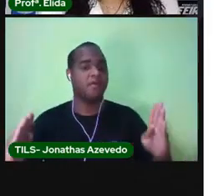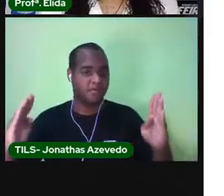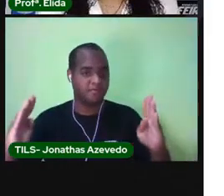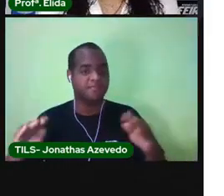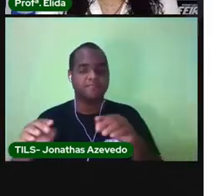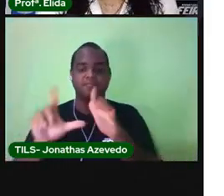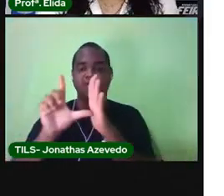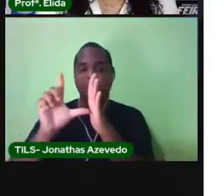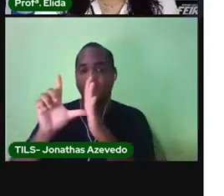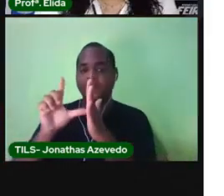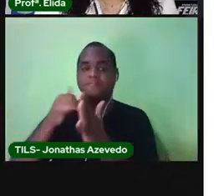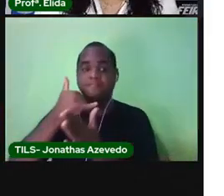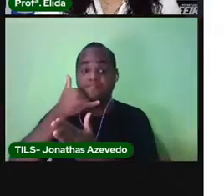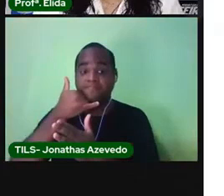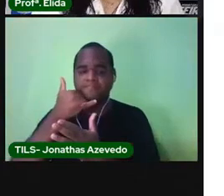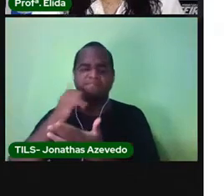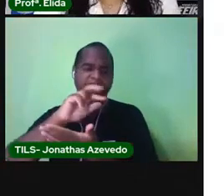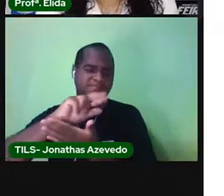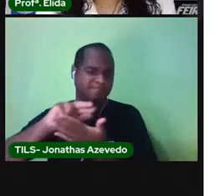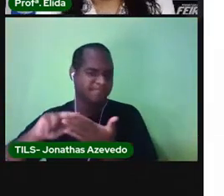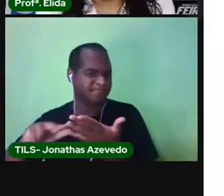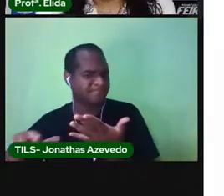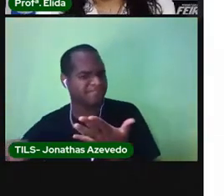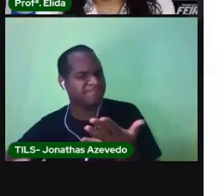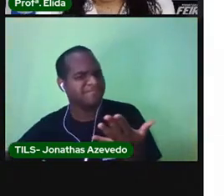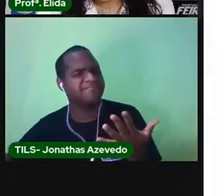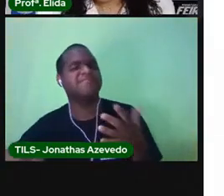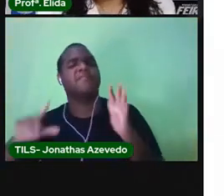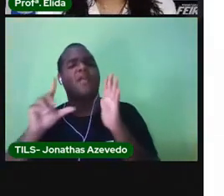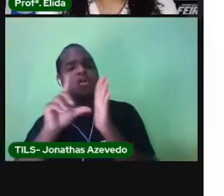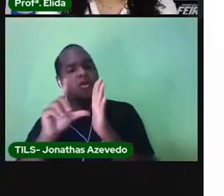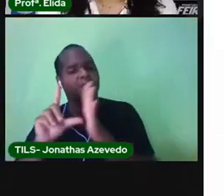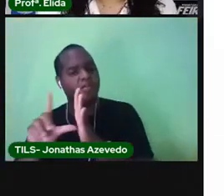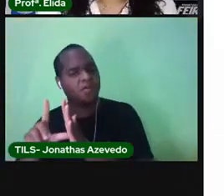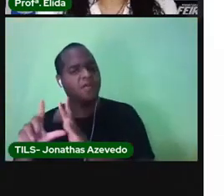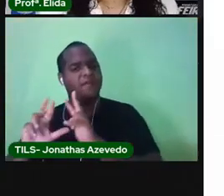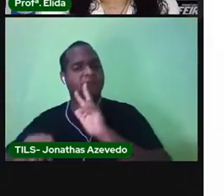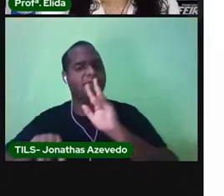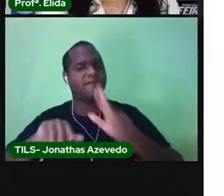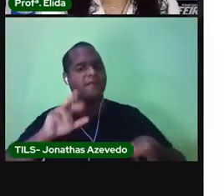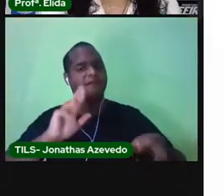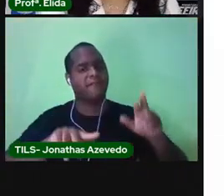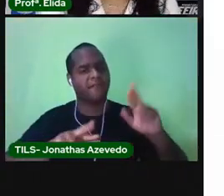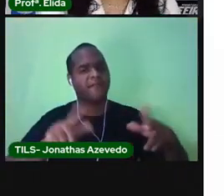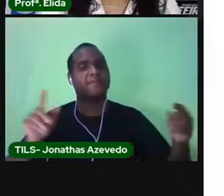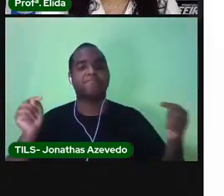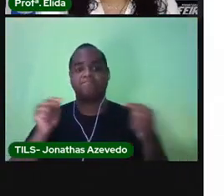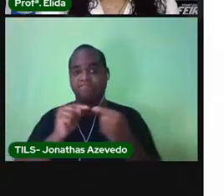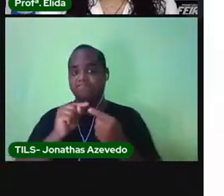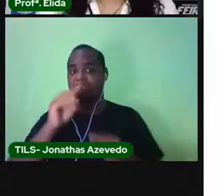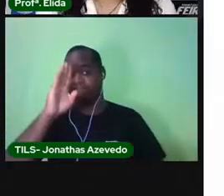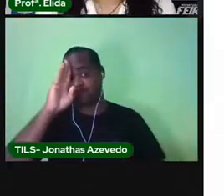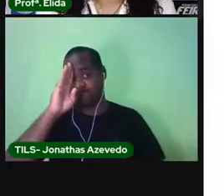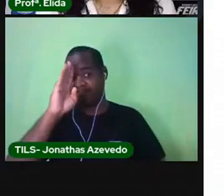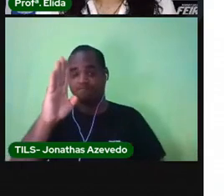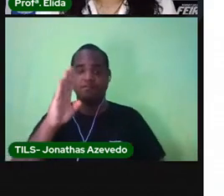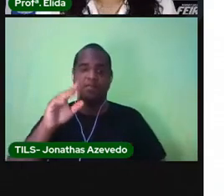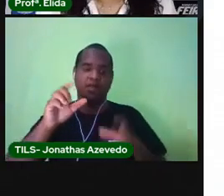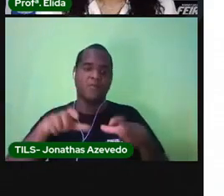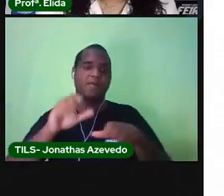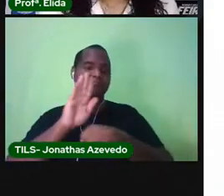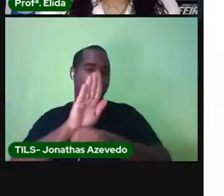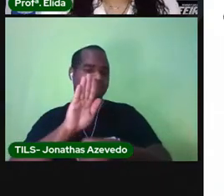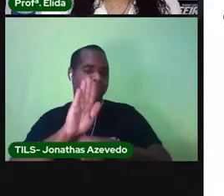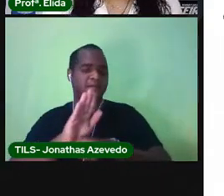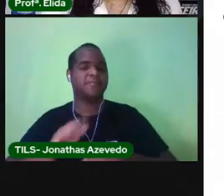de celular, enfim, tem uma infinidade de comércios. Essa é a característica principal de um bairro